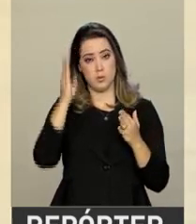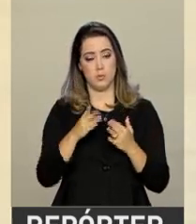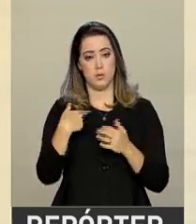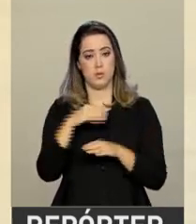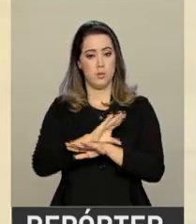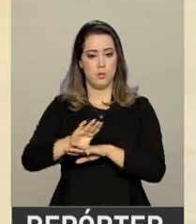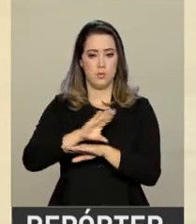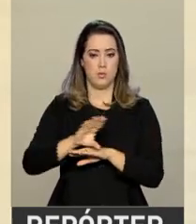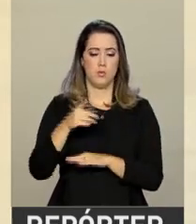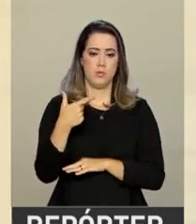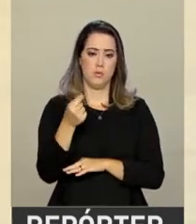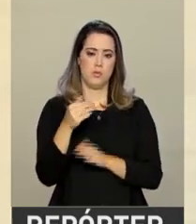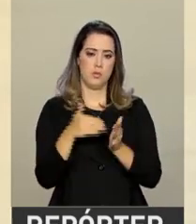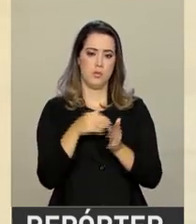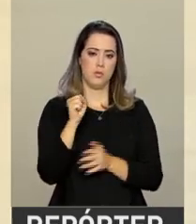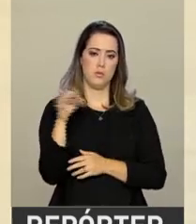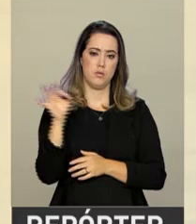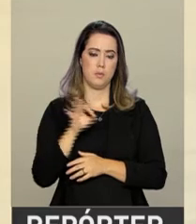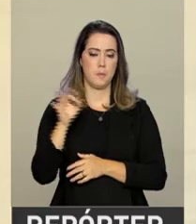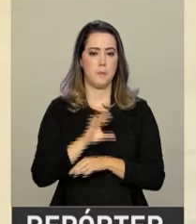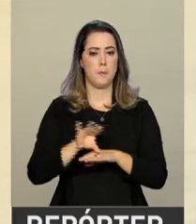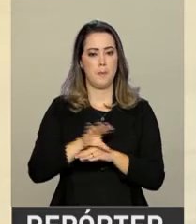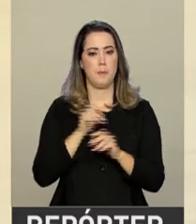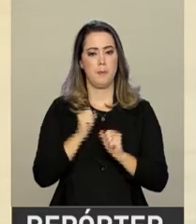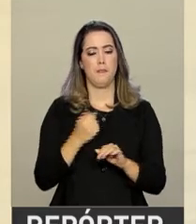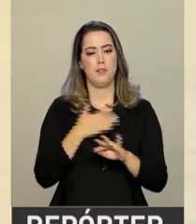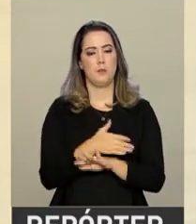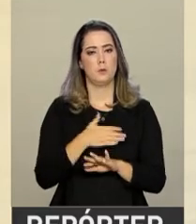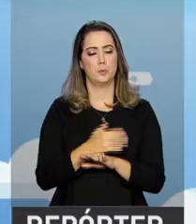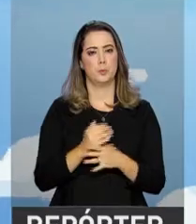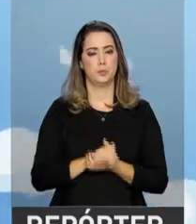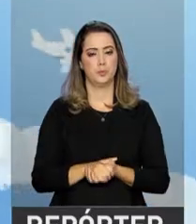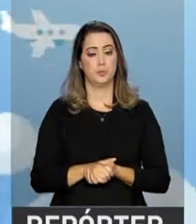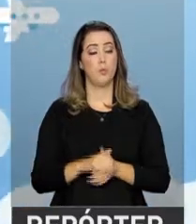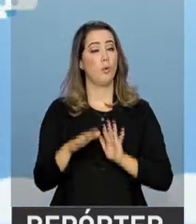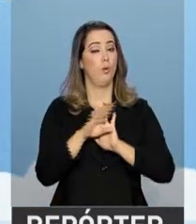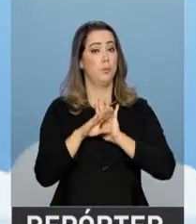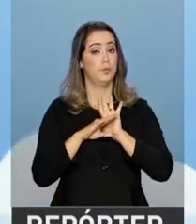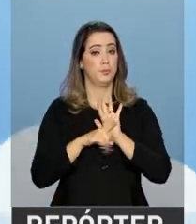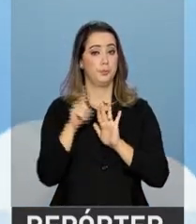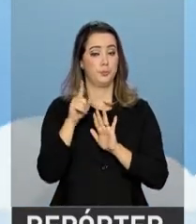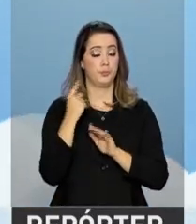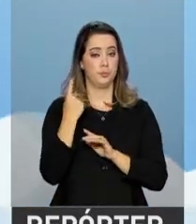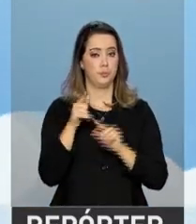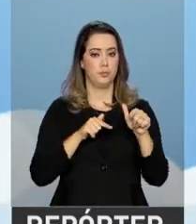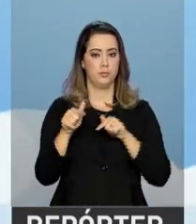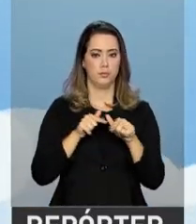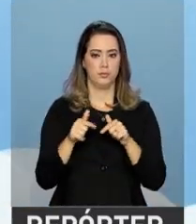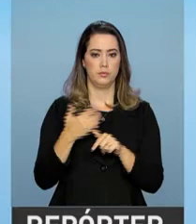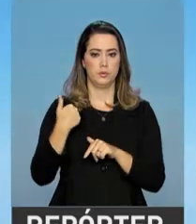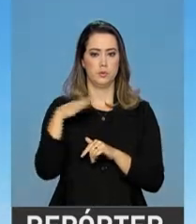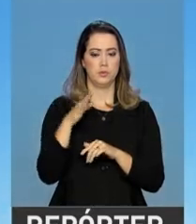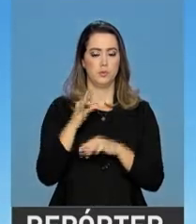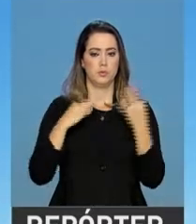que cursaram entre 20% e 80% do curso puderam participar do projeto. O programa é uma das ações do Plano Brasil Mais